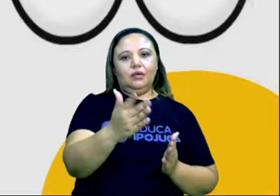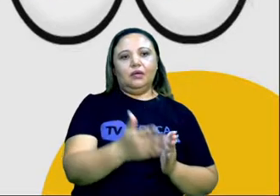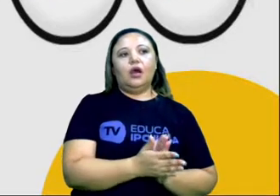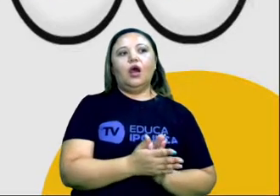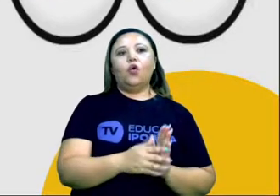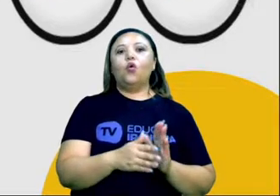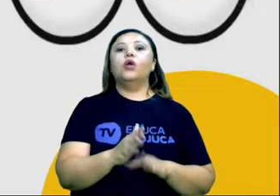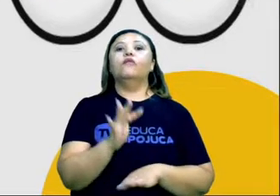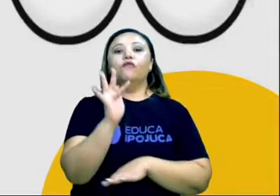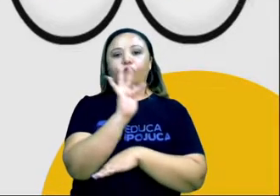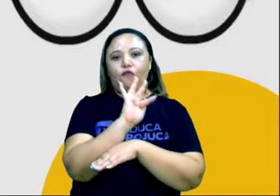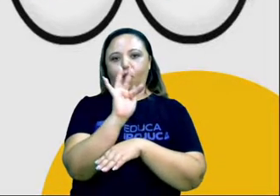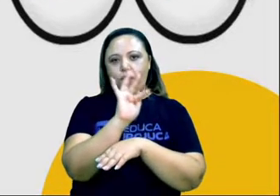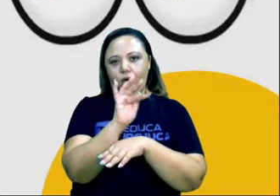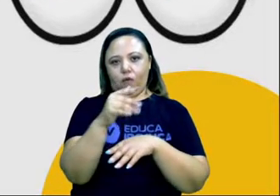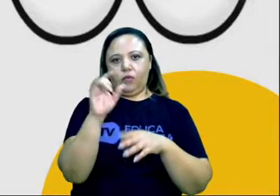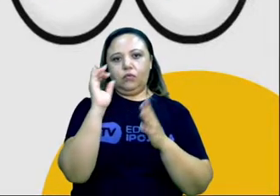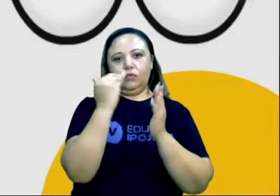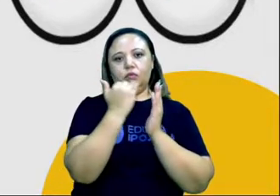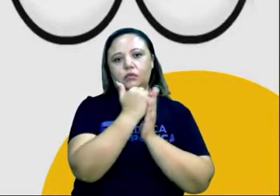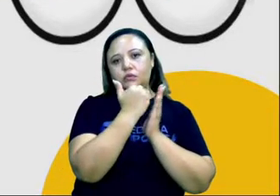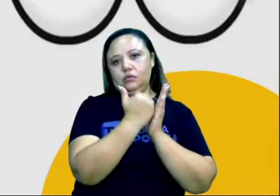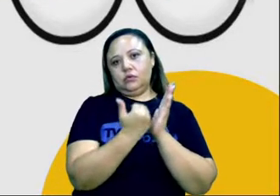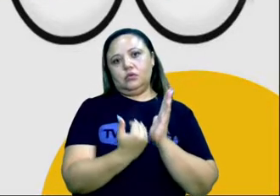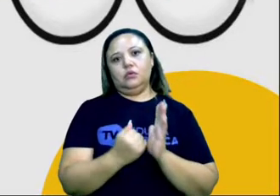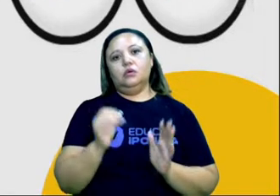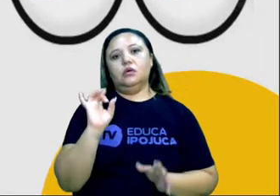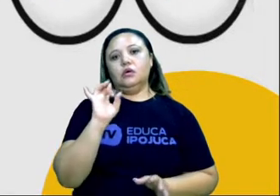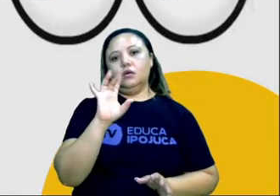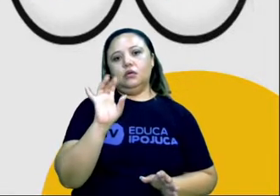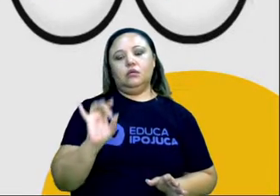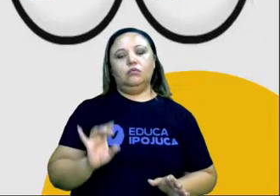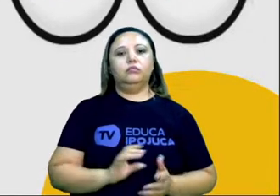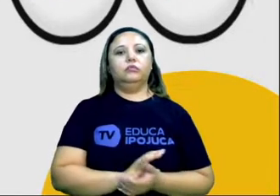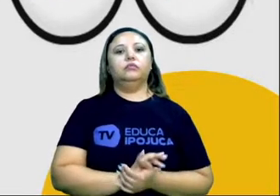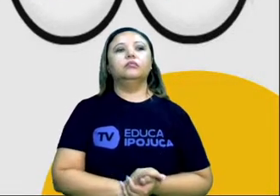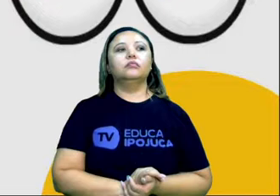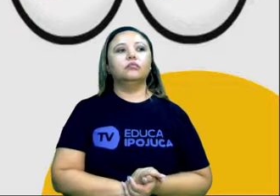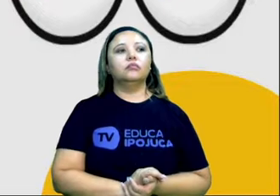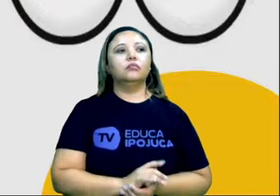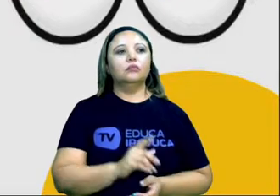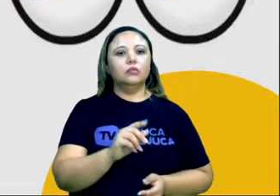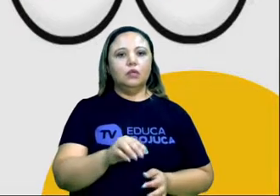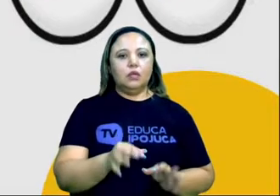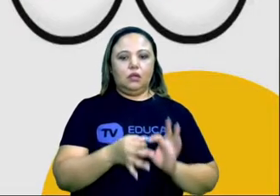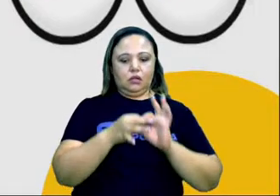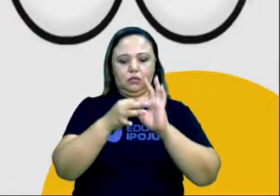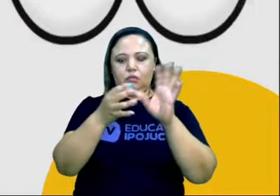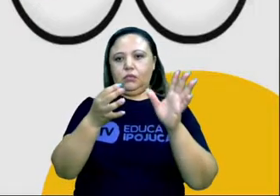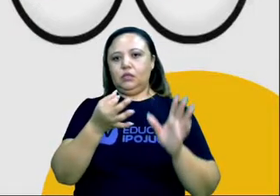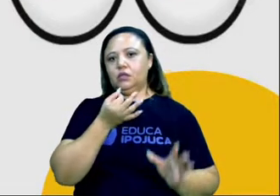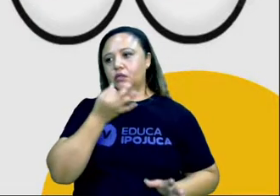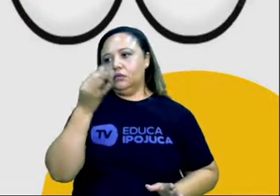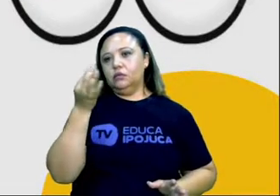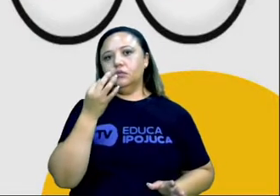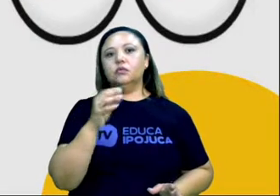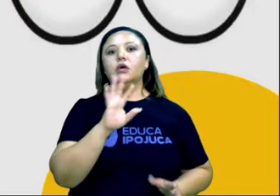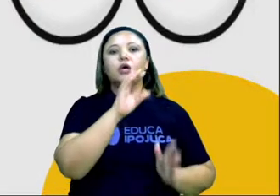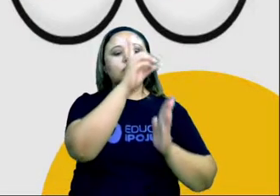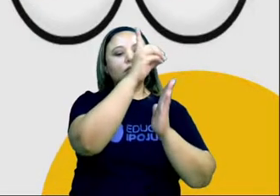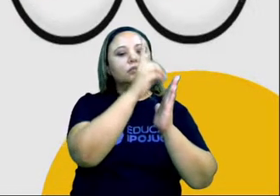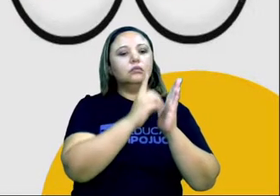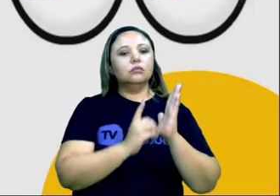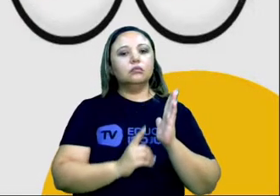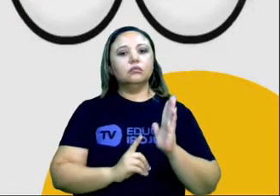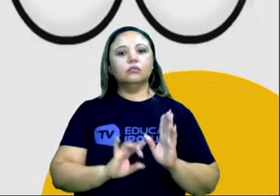formal do conceito de cada termo desse que a gente viu a definição. Liberdade de expressão é o direito que todo